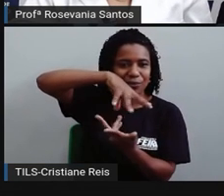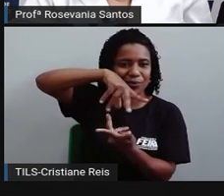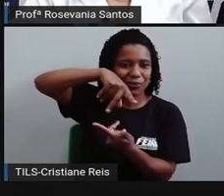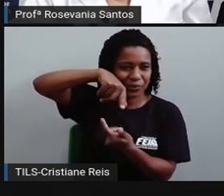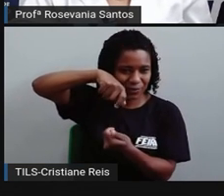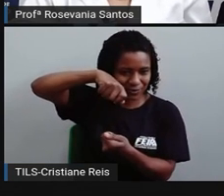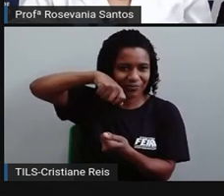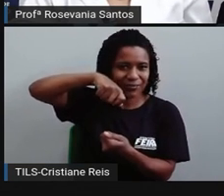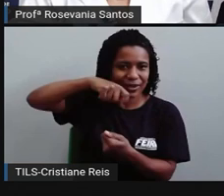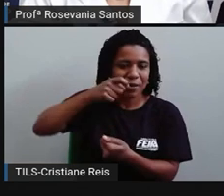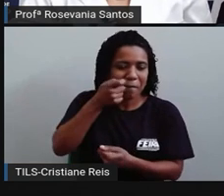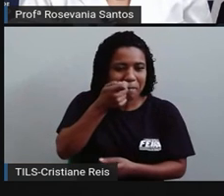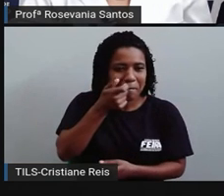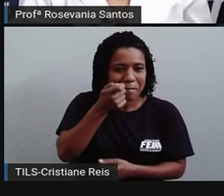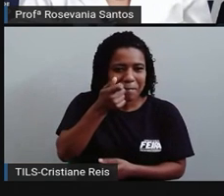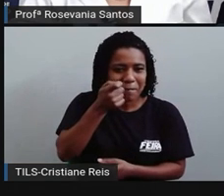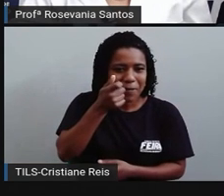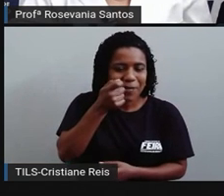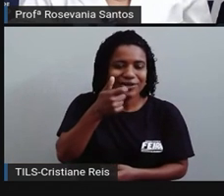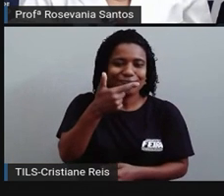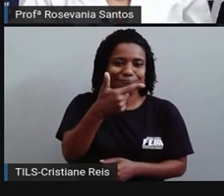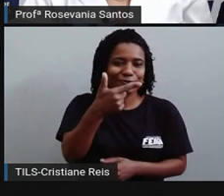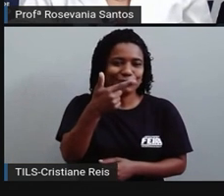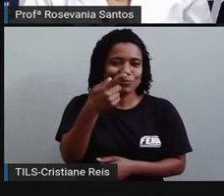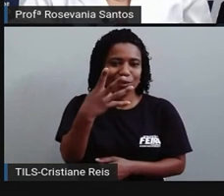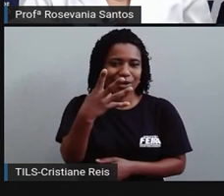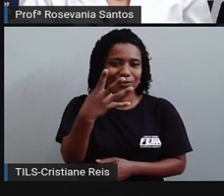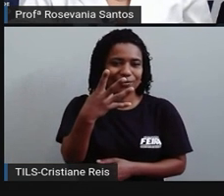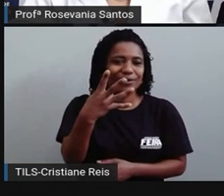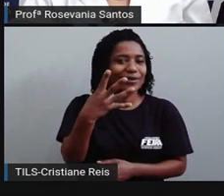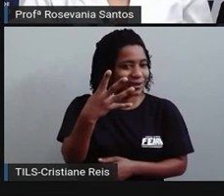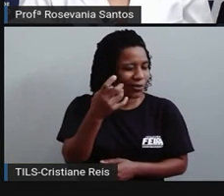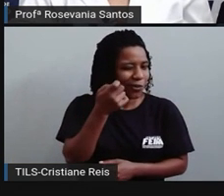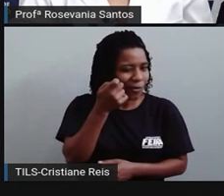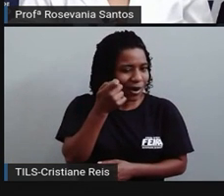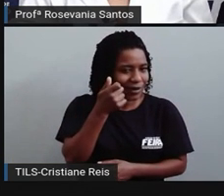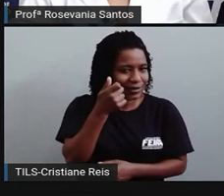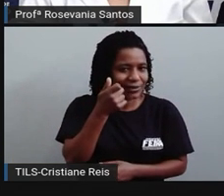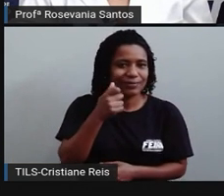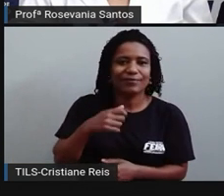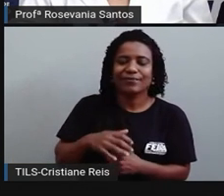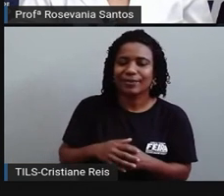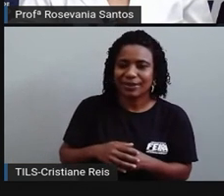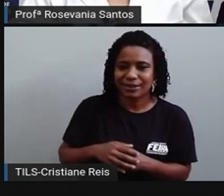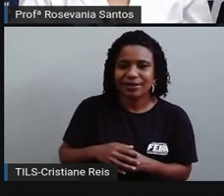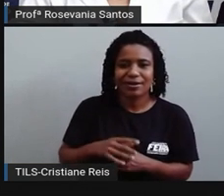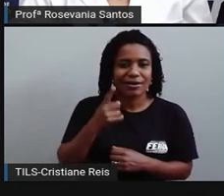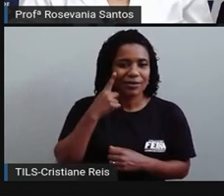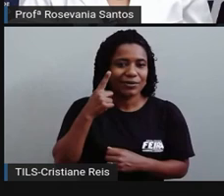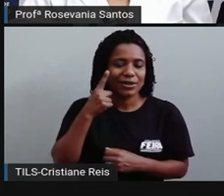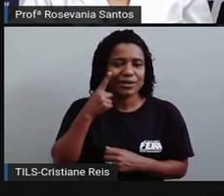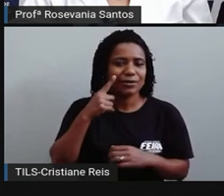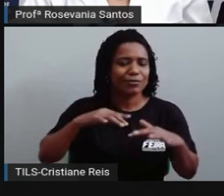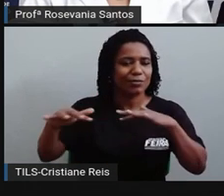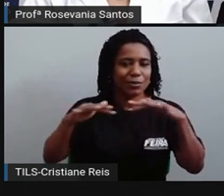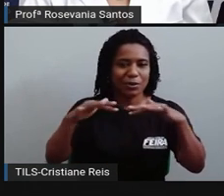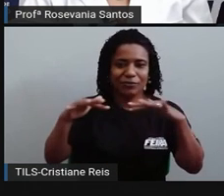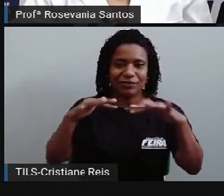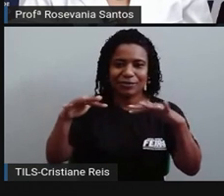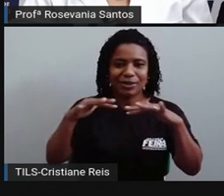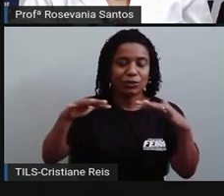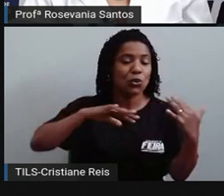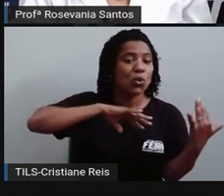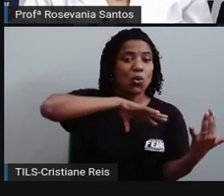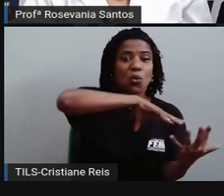24 horas, que na realidade vocês estão vendo aí a duração. E eu tenho, ela também continua viajando